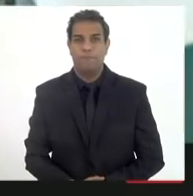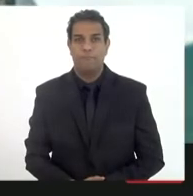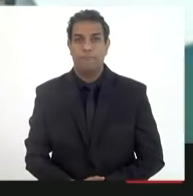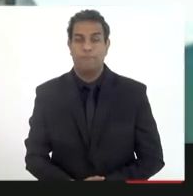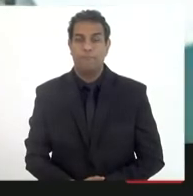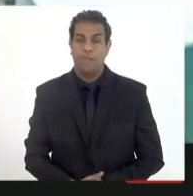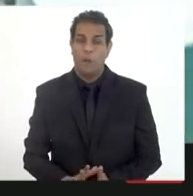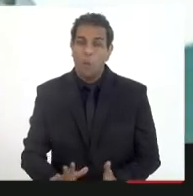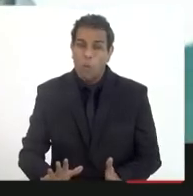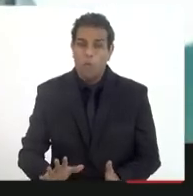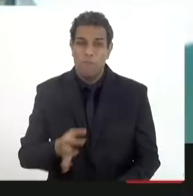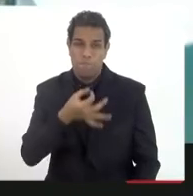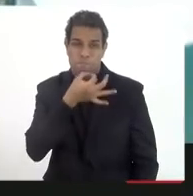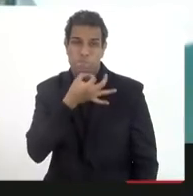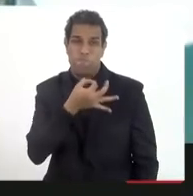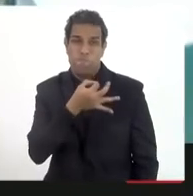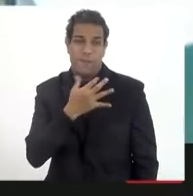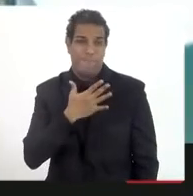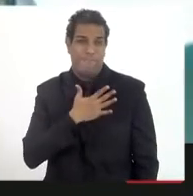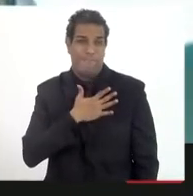Eu diria que,